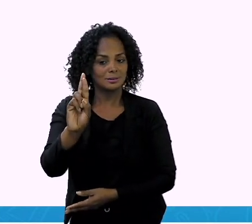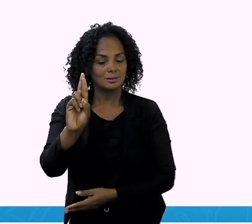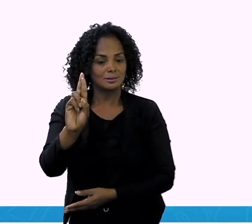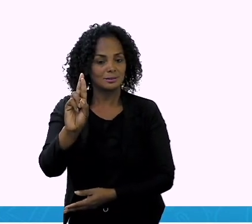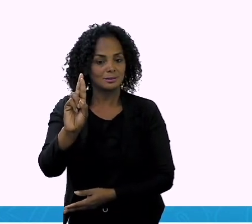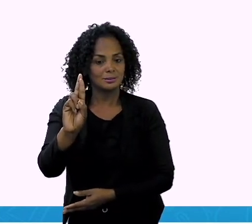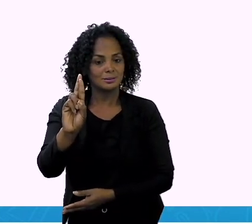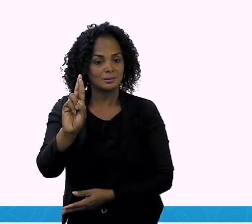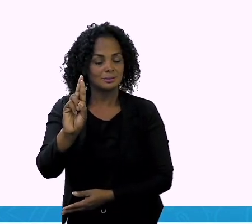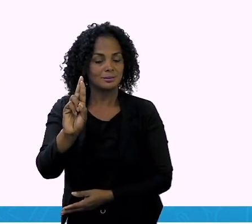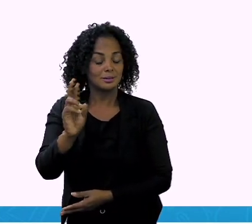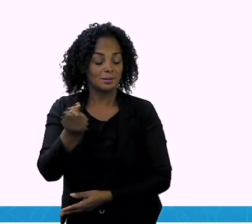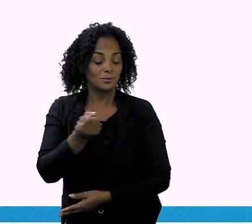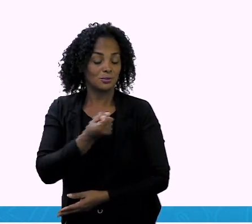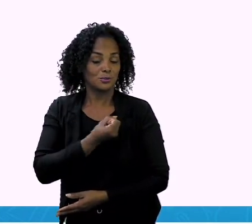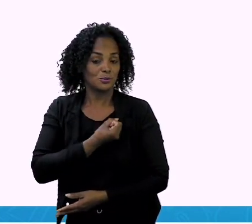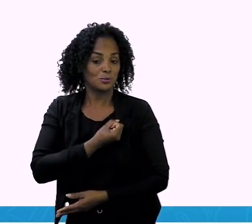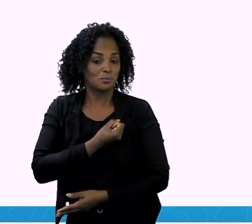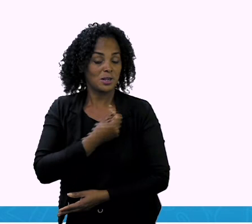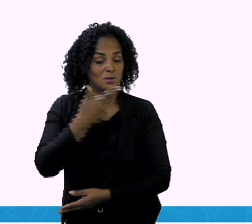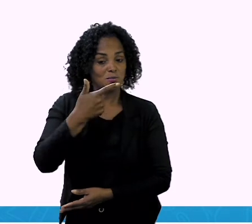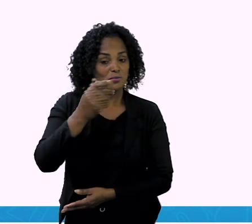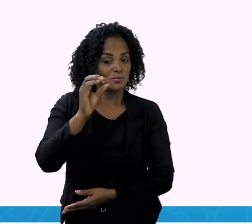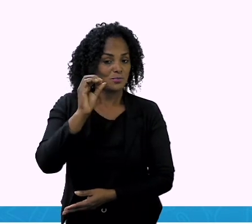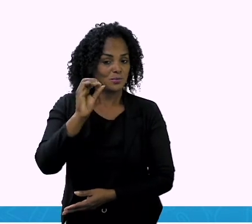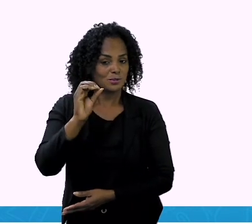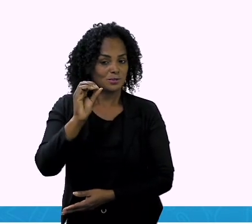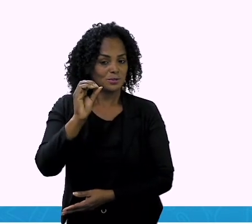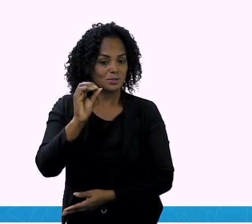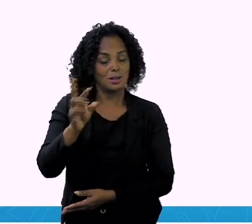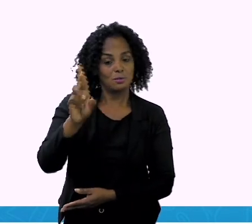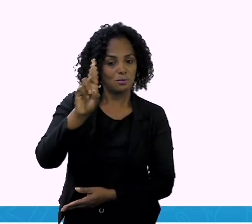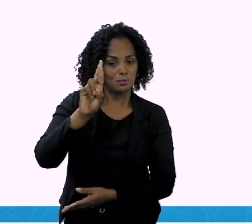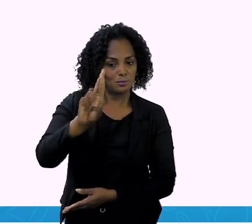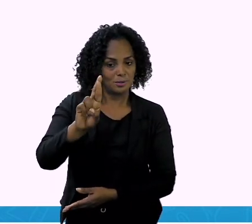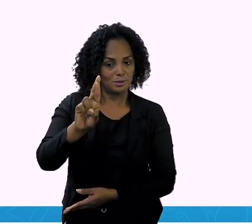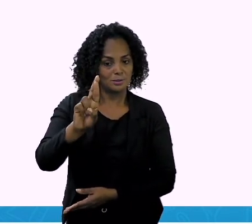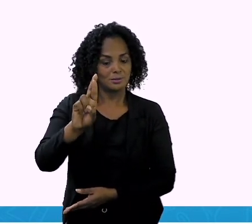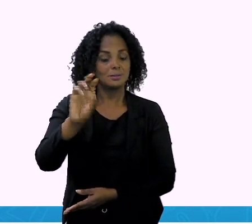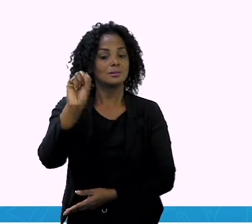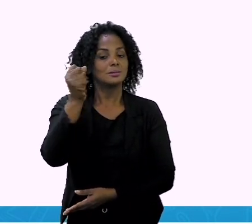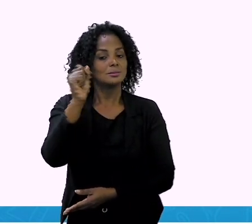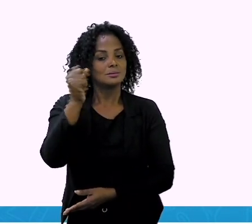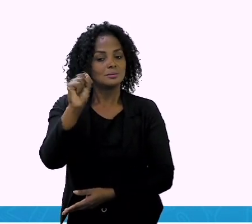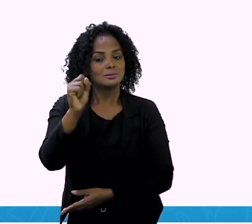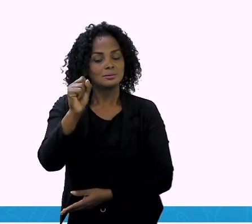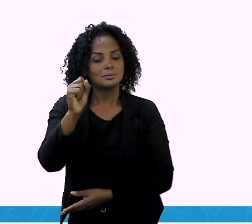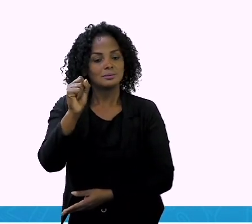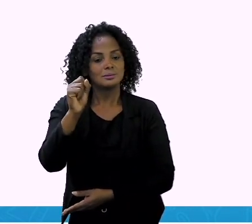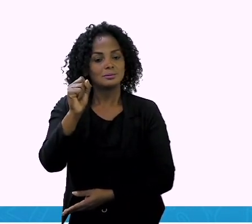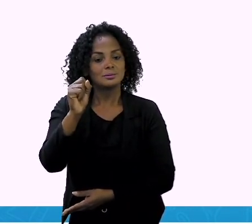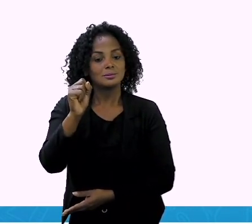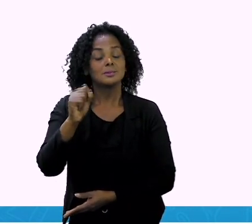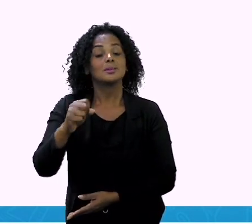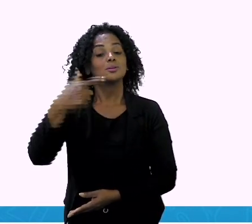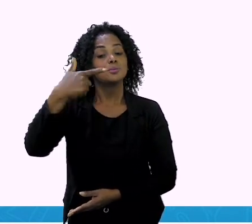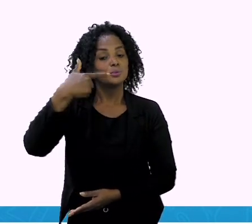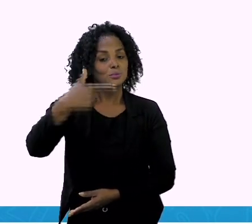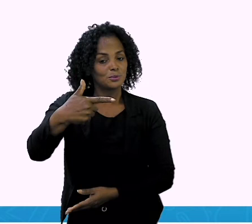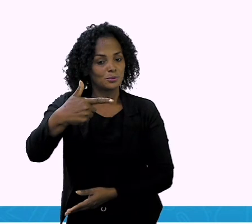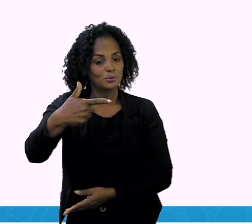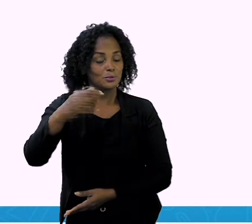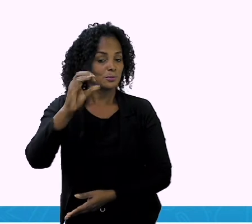aqui, vinte. Vamos representar? O R, o S cifrão, o dois